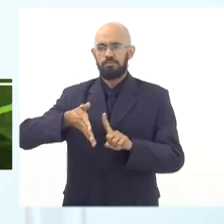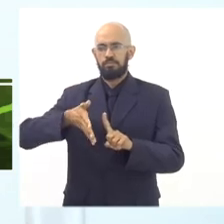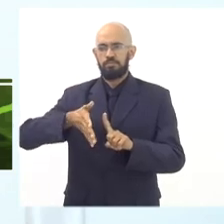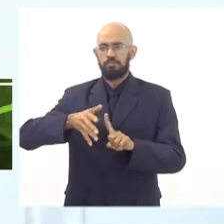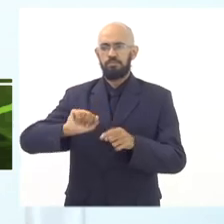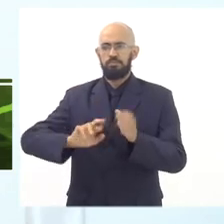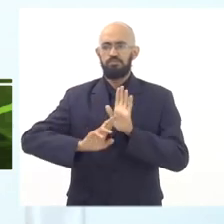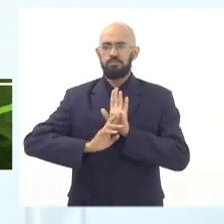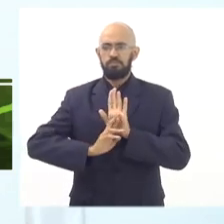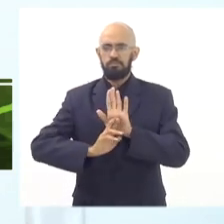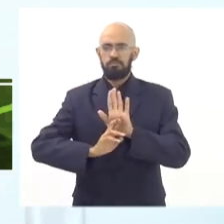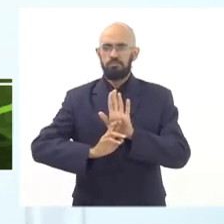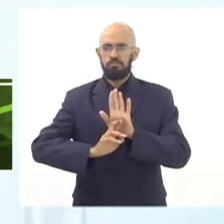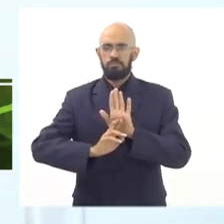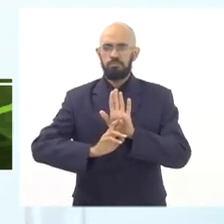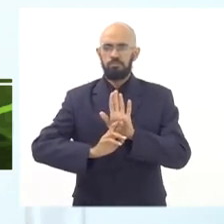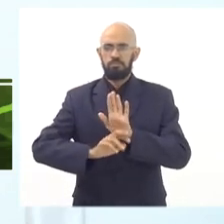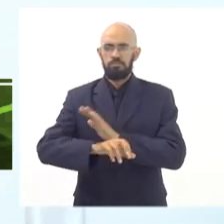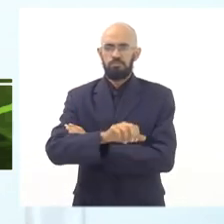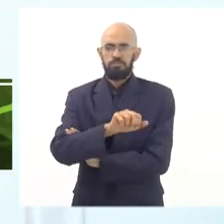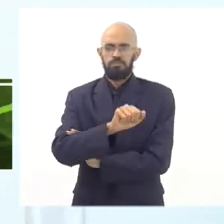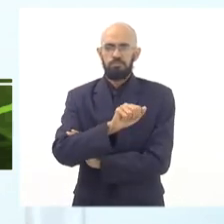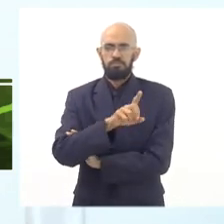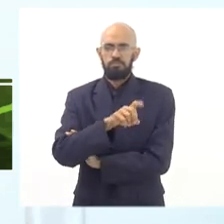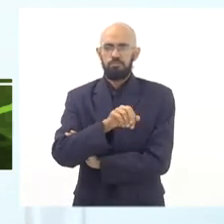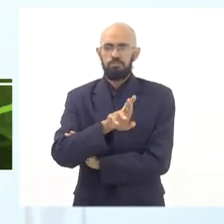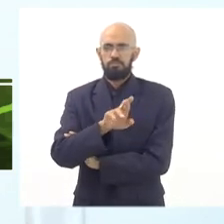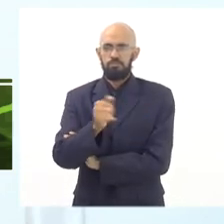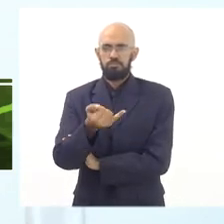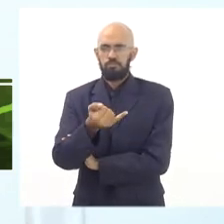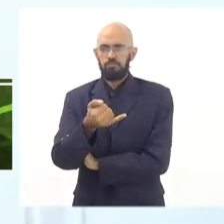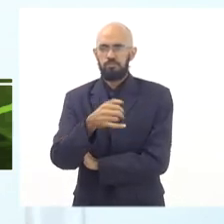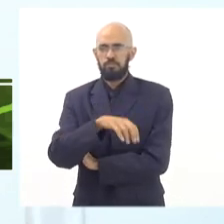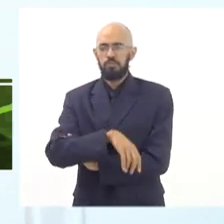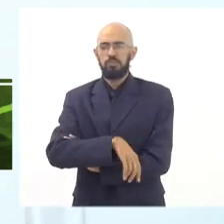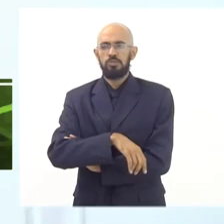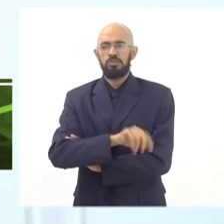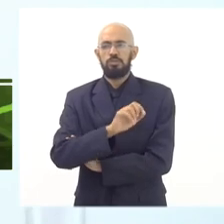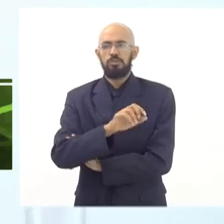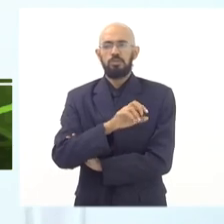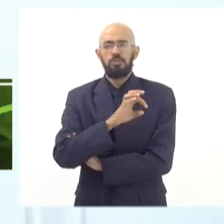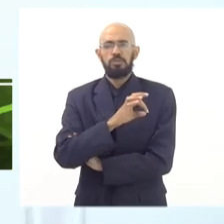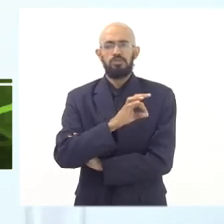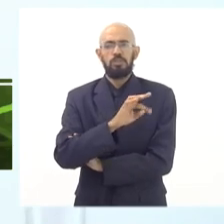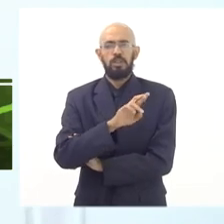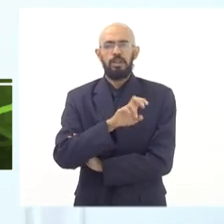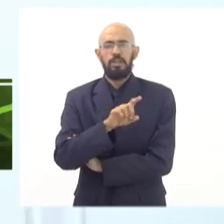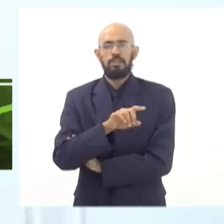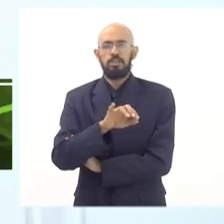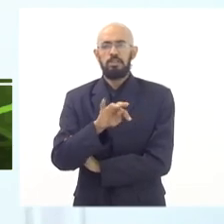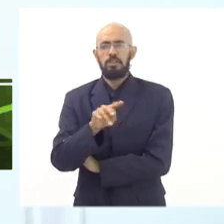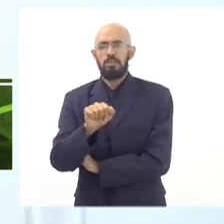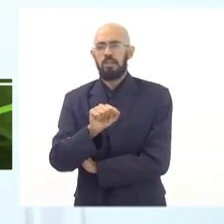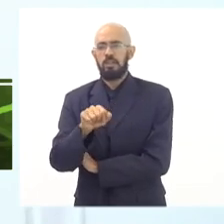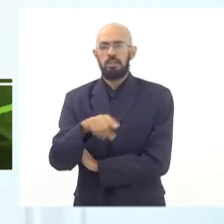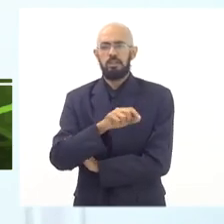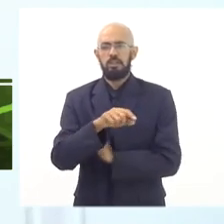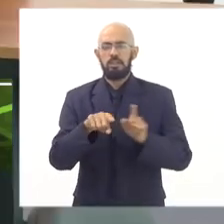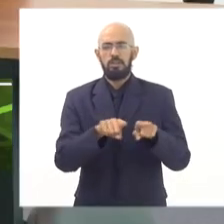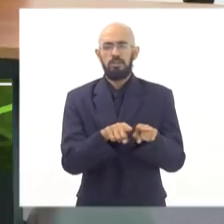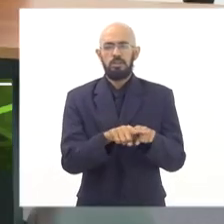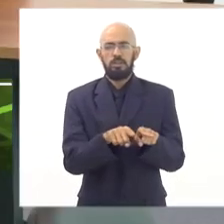para representantes da ADERJ, a Terezinha Pimentel e a Celinha Coelho que estão aqui conosco. Bom dia, diretoras.